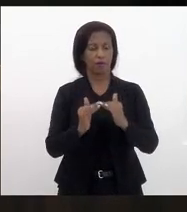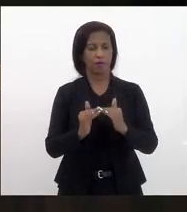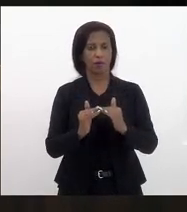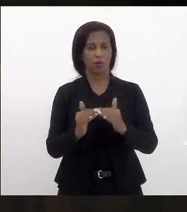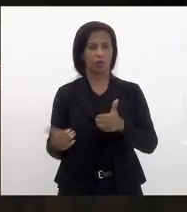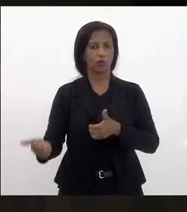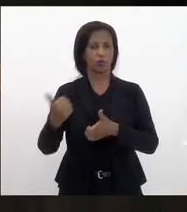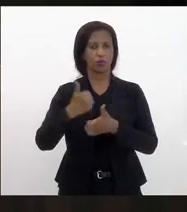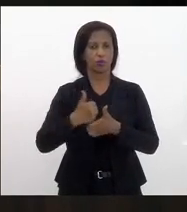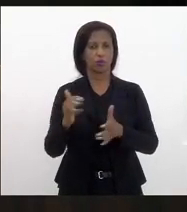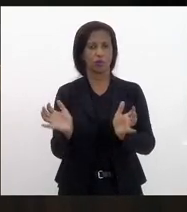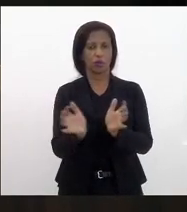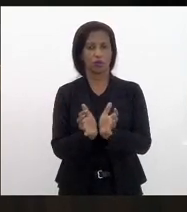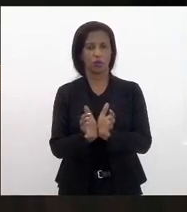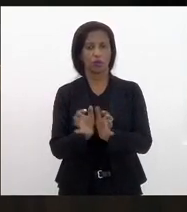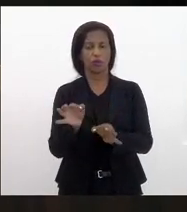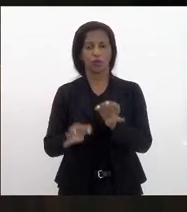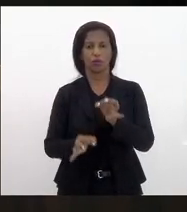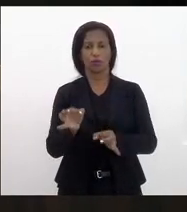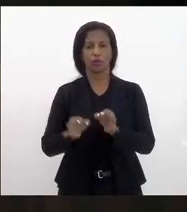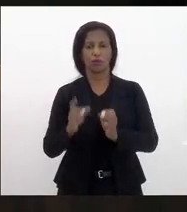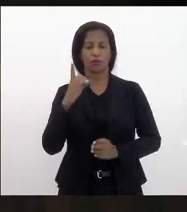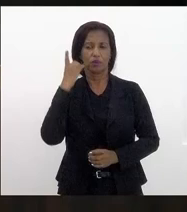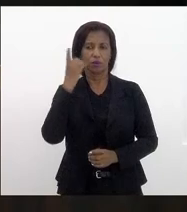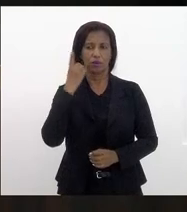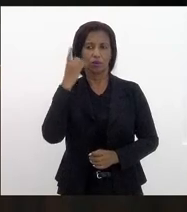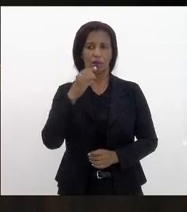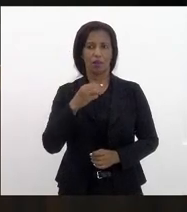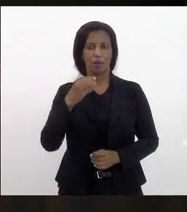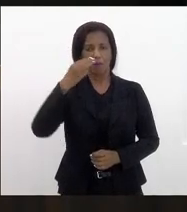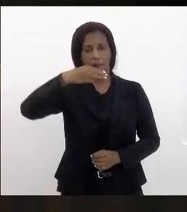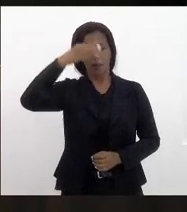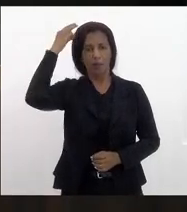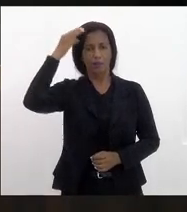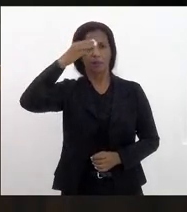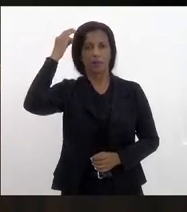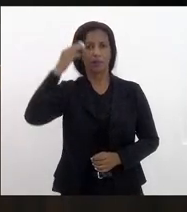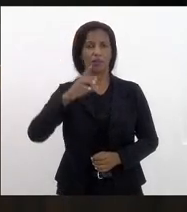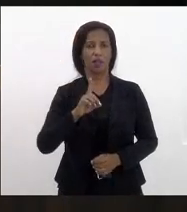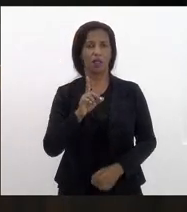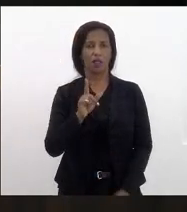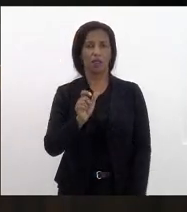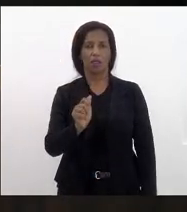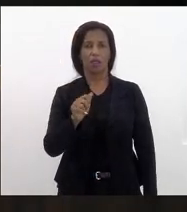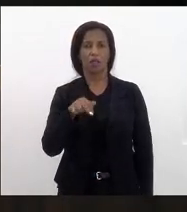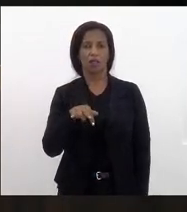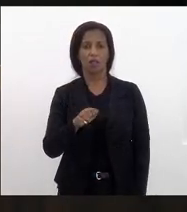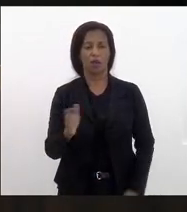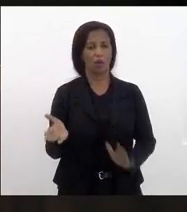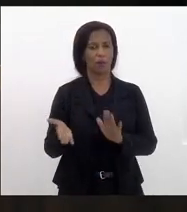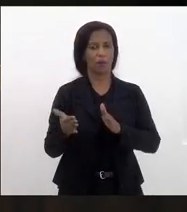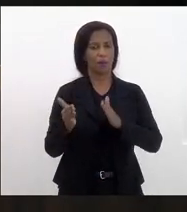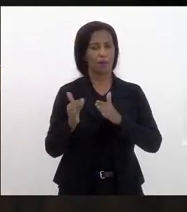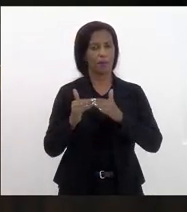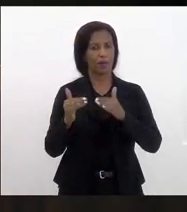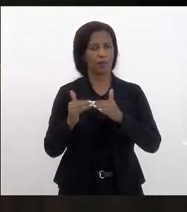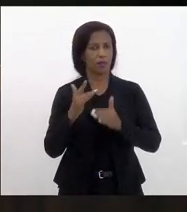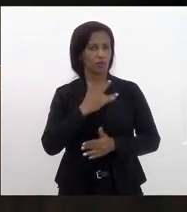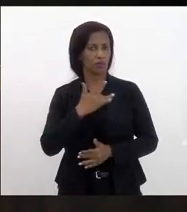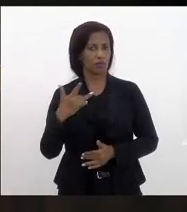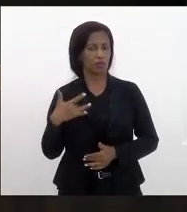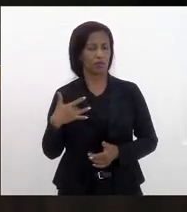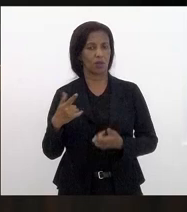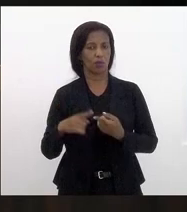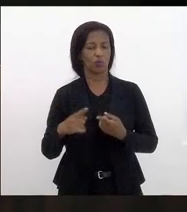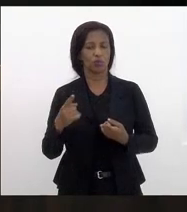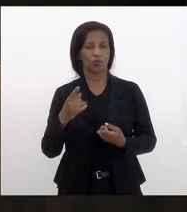substitutivo da comissão de Constituição e Justiça, deputados Márcio Pacheco e Daniel Liberon, pendente do parecer das comissões de saúde, de